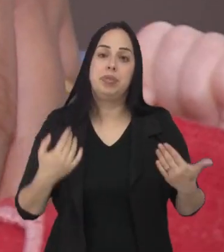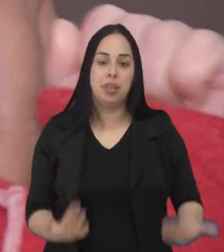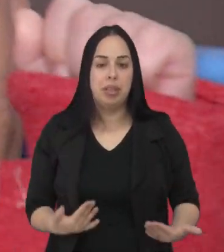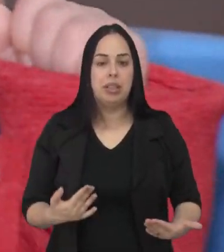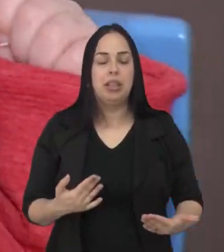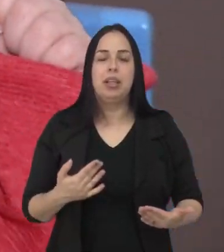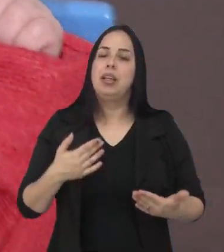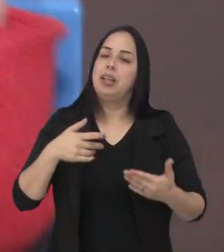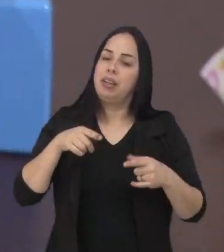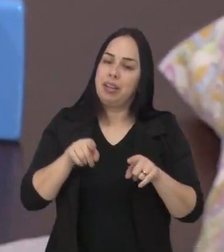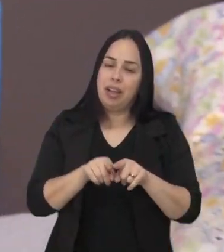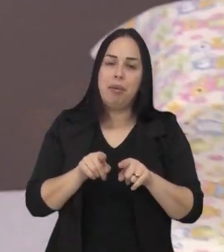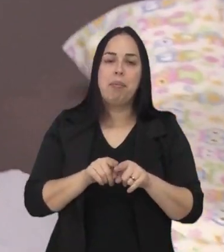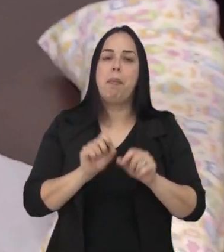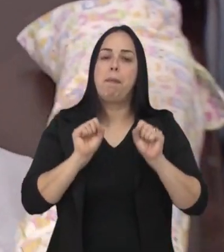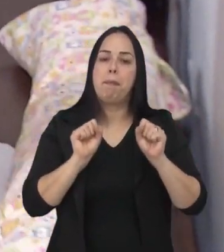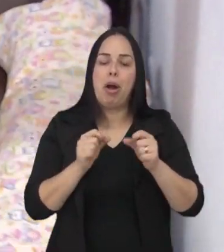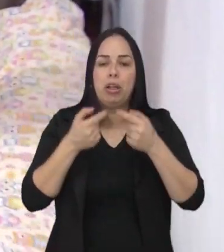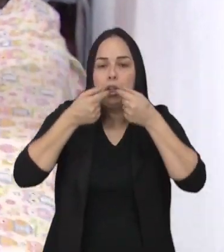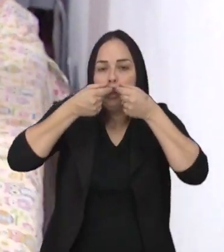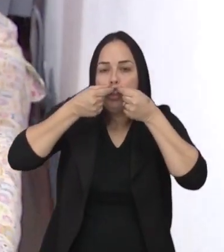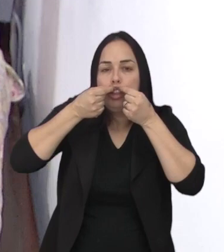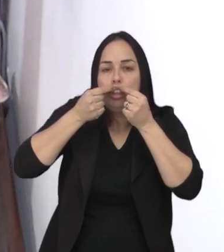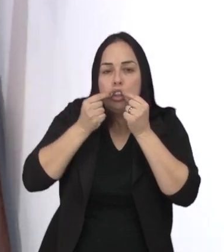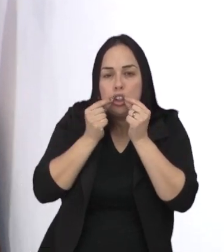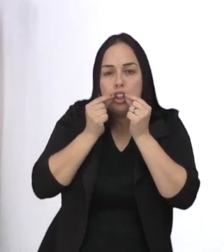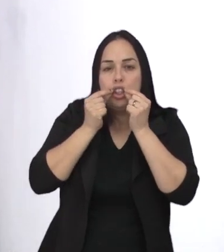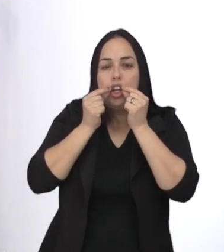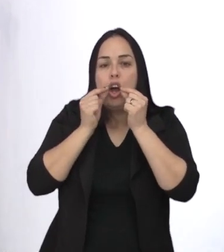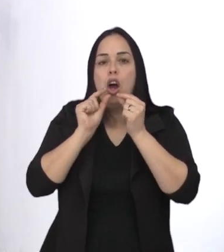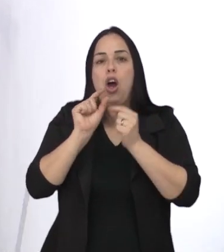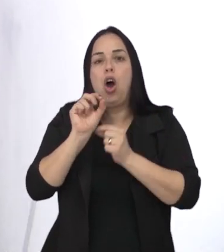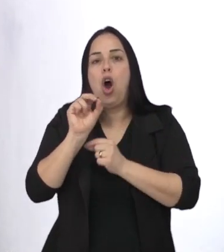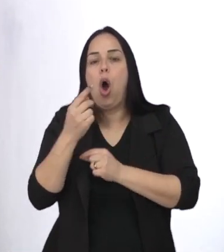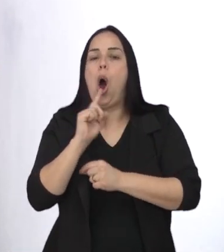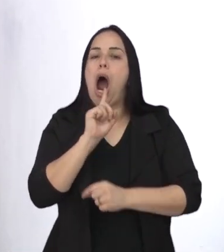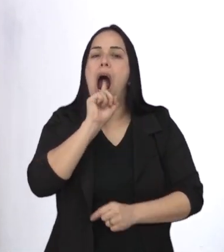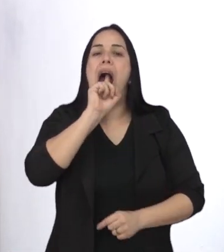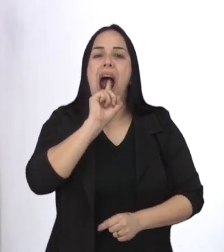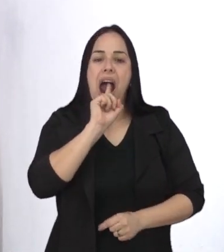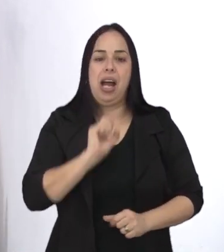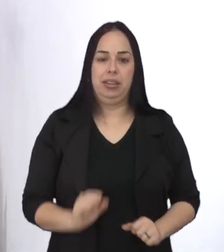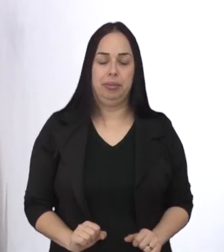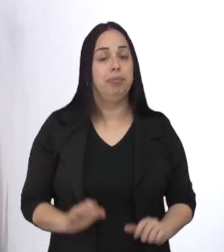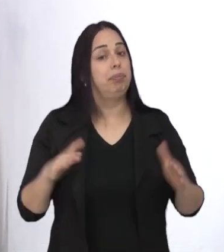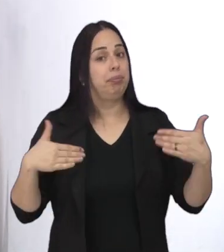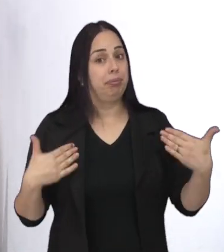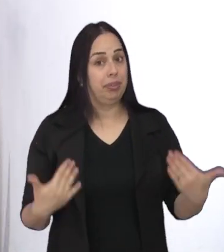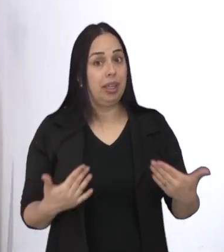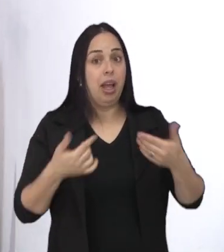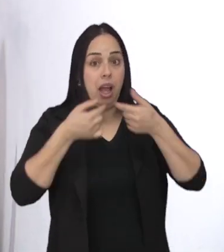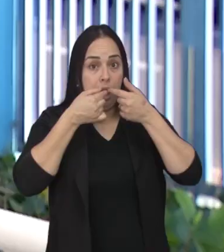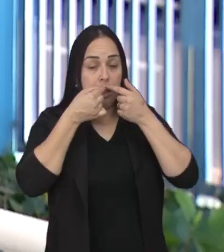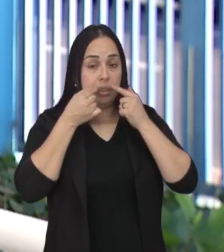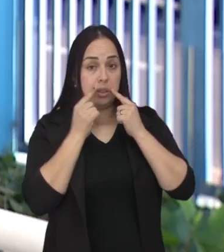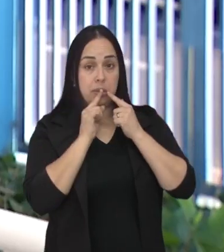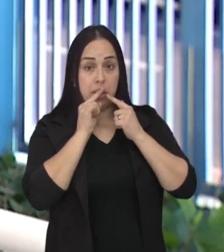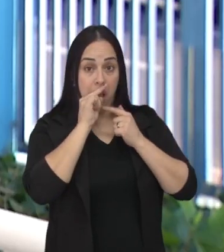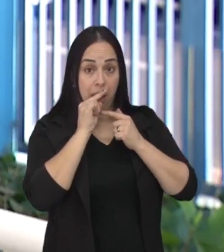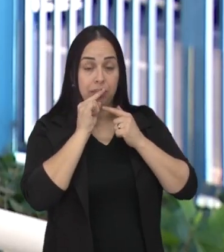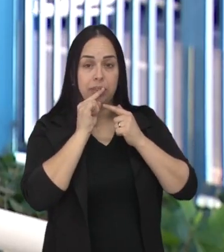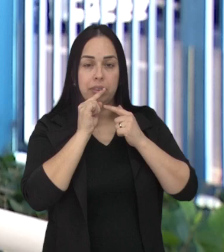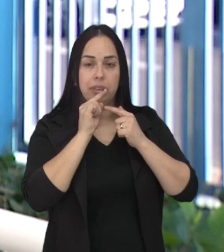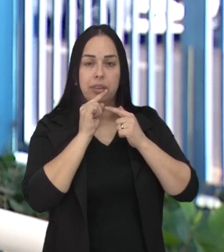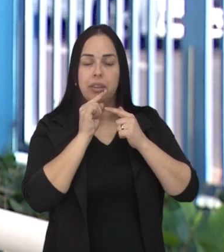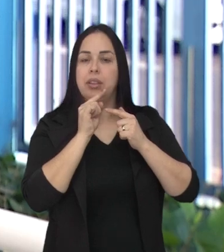lábiopalatina, uma má formação que afeta o lábio superior ou o céu da boca. A fissura